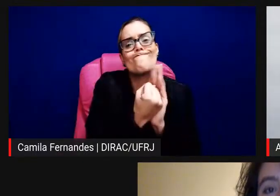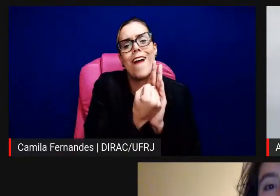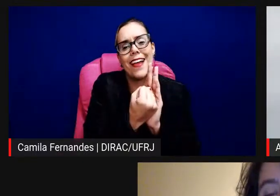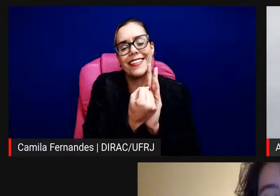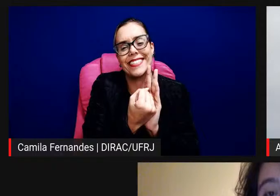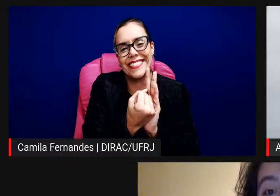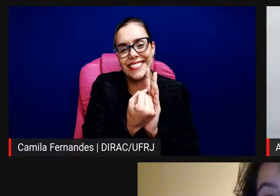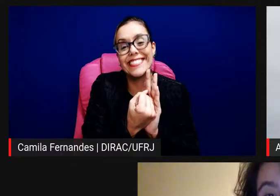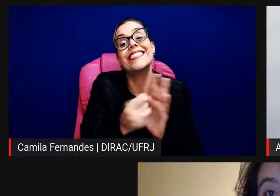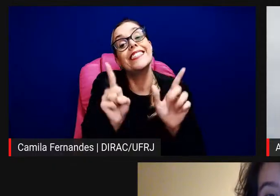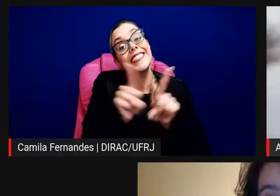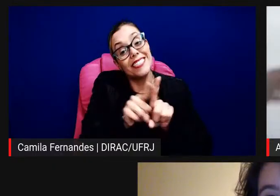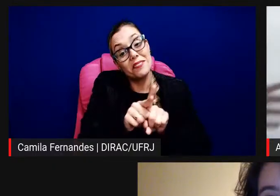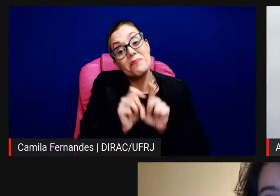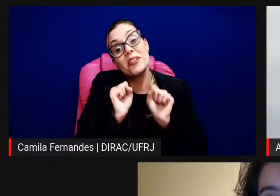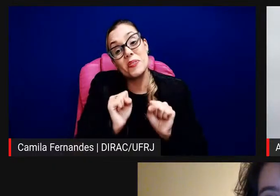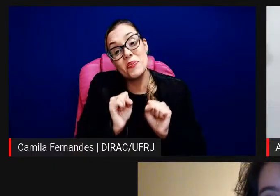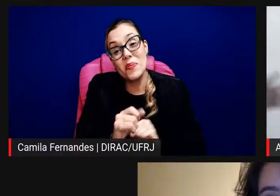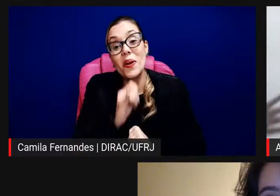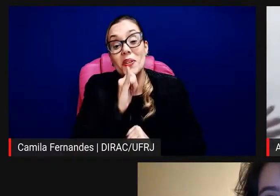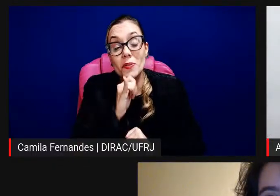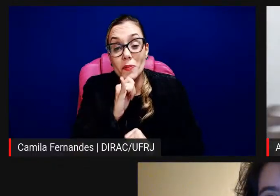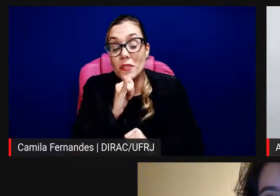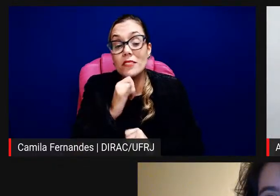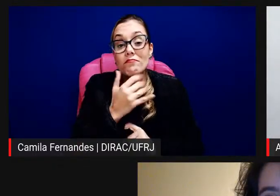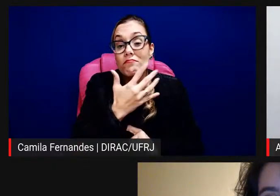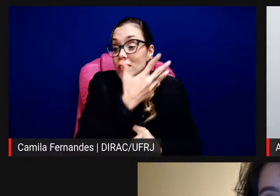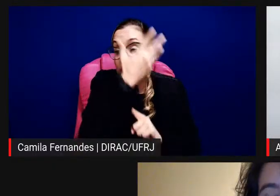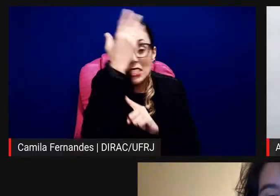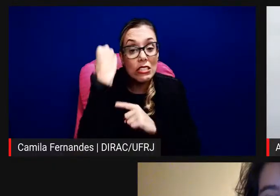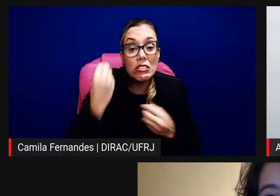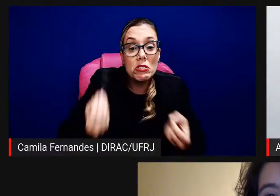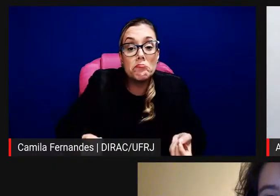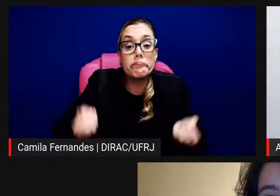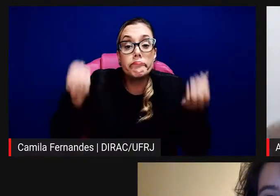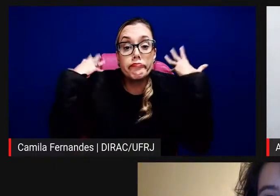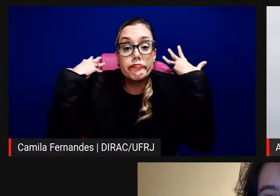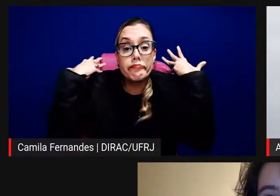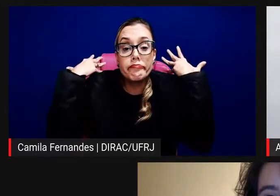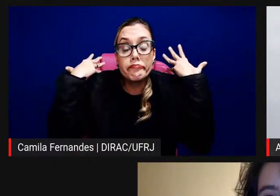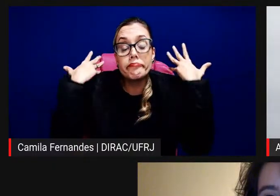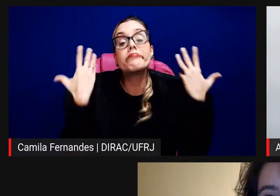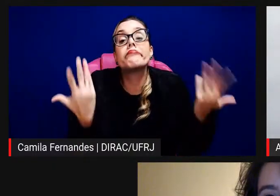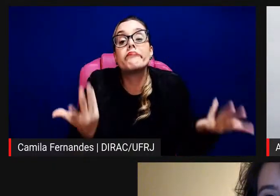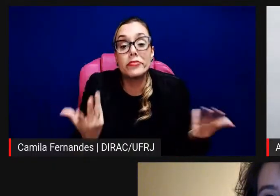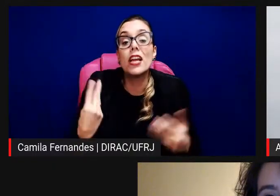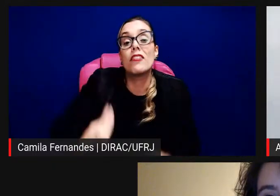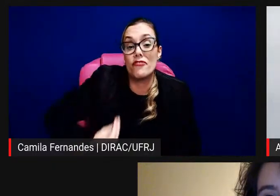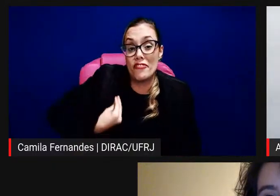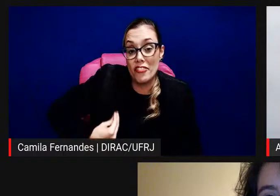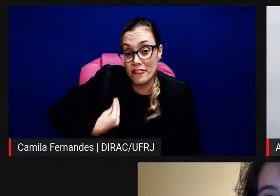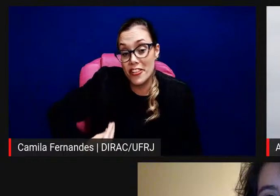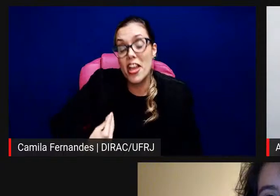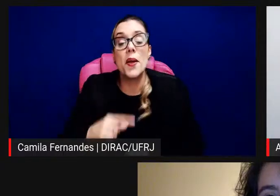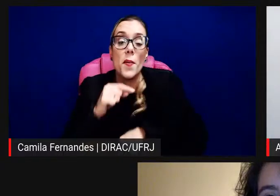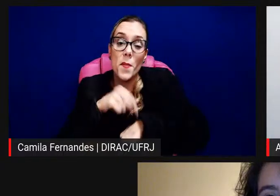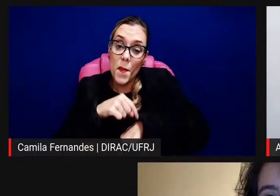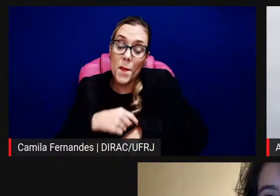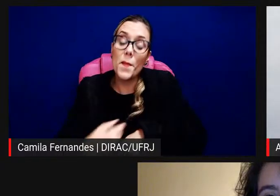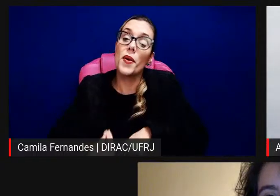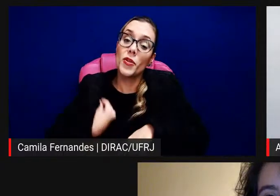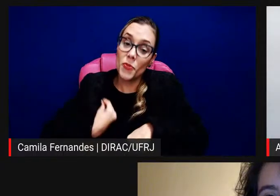inúmeras outras questões de vida que foram se passando, então, é literalmente viver e guardar, é,